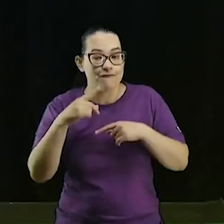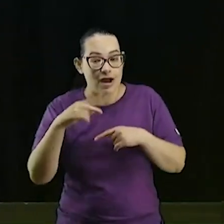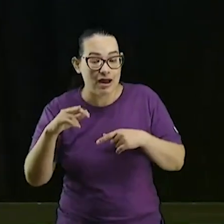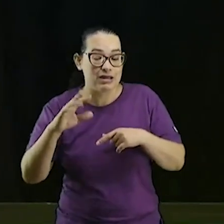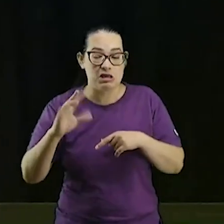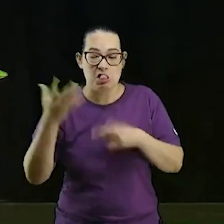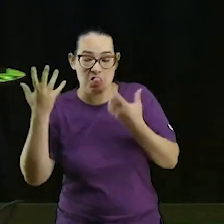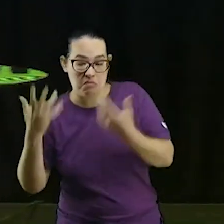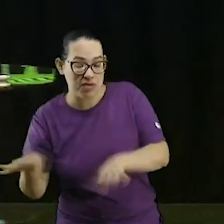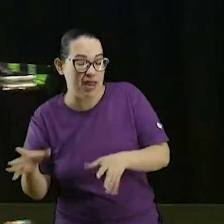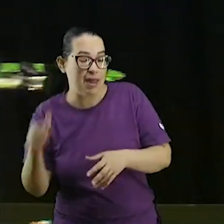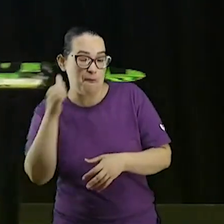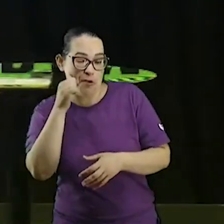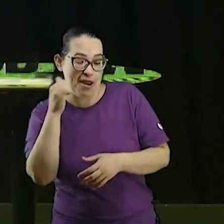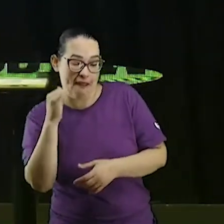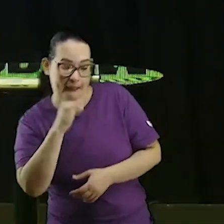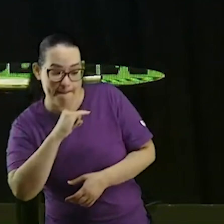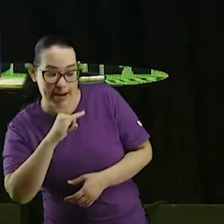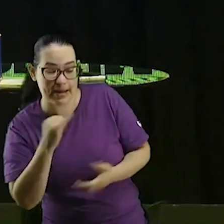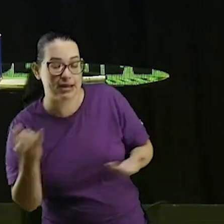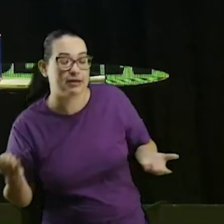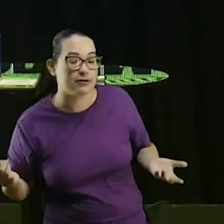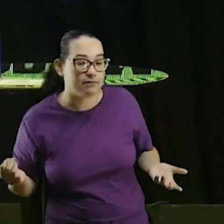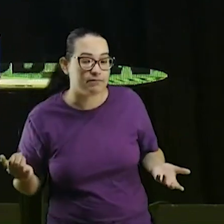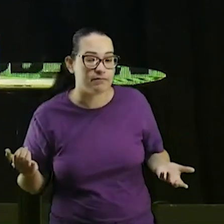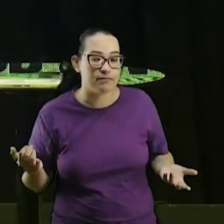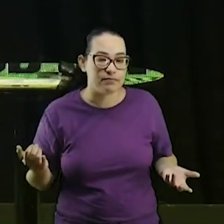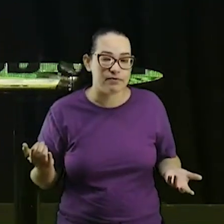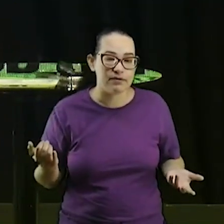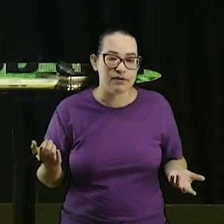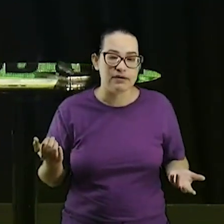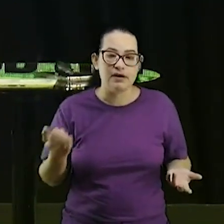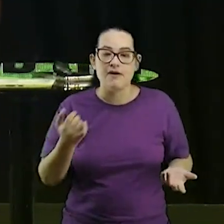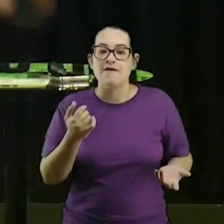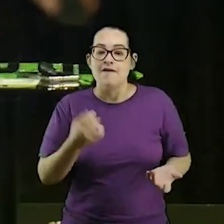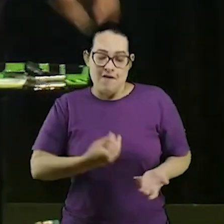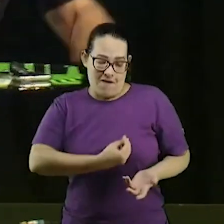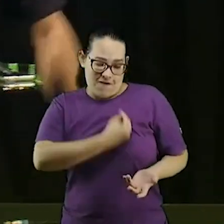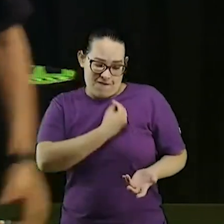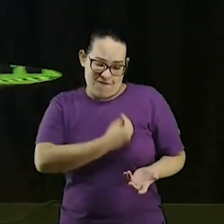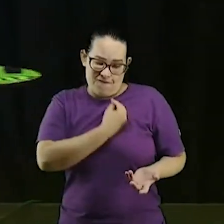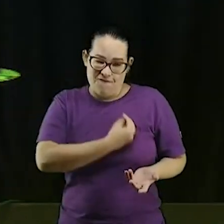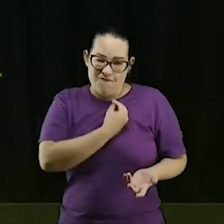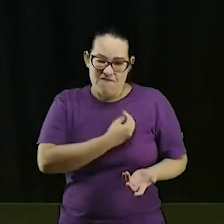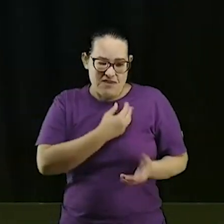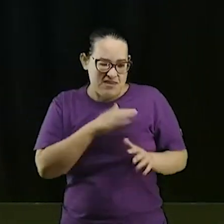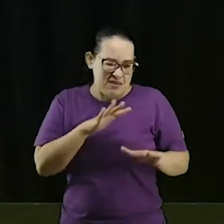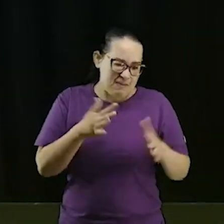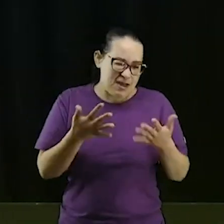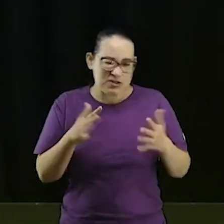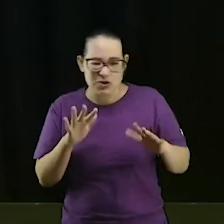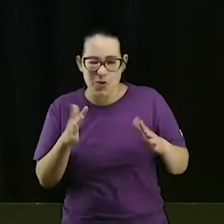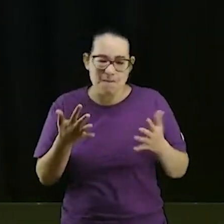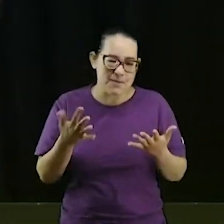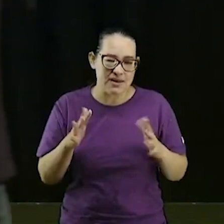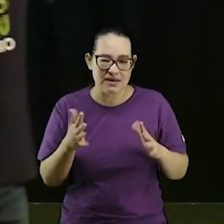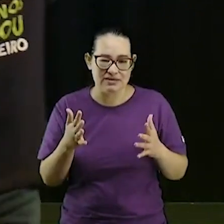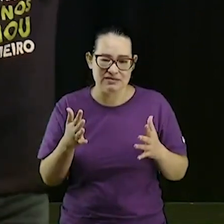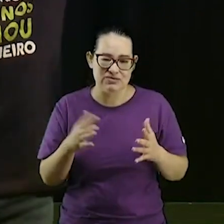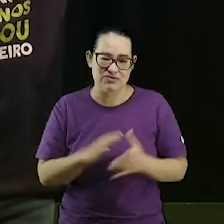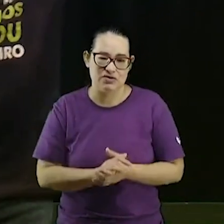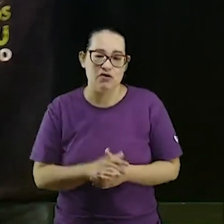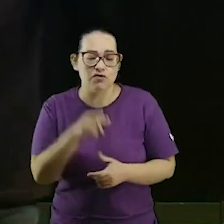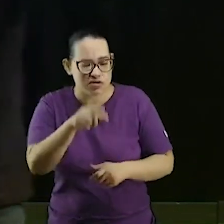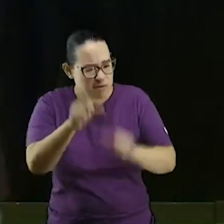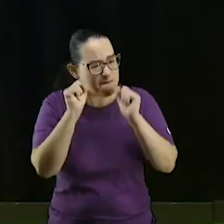continue com uma vida morna não exagere vocês podem servir